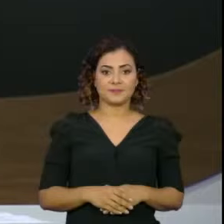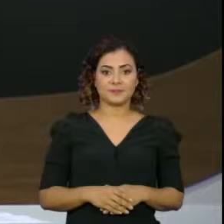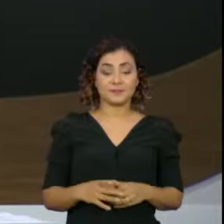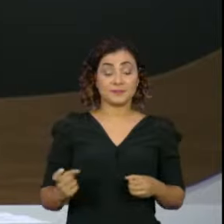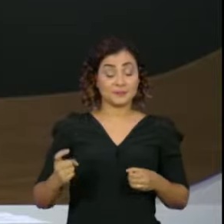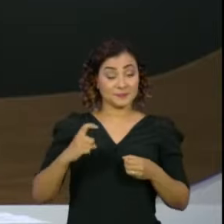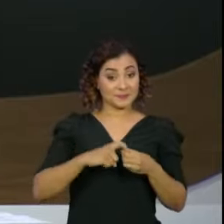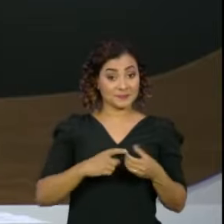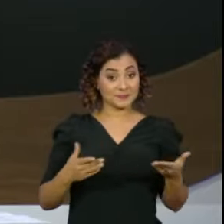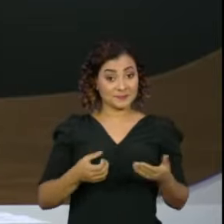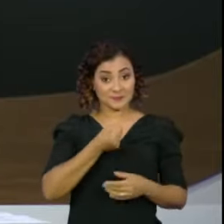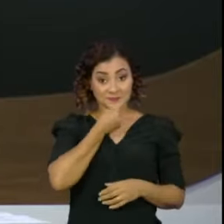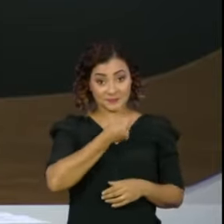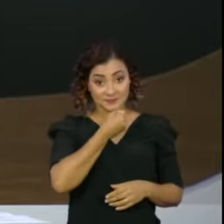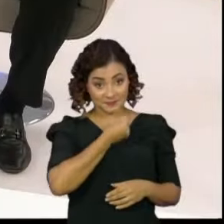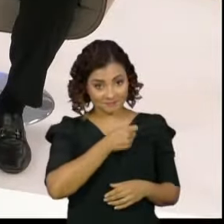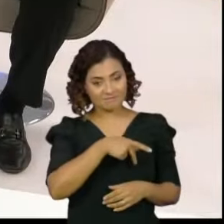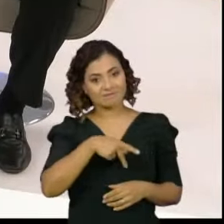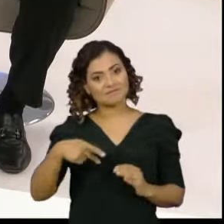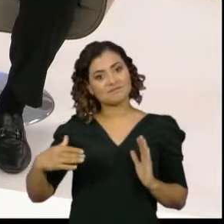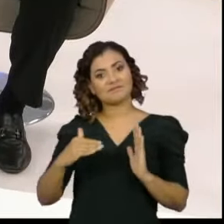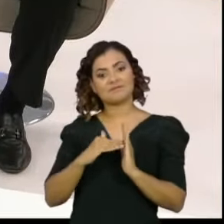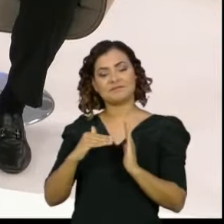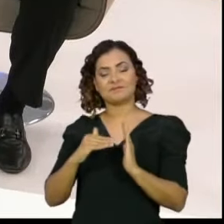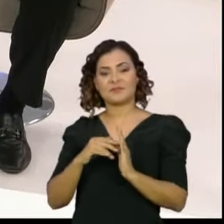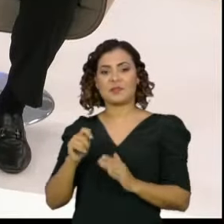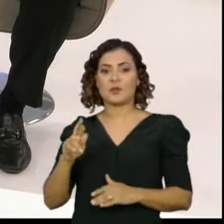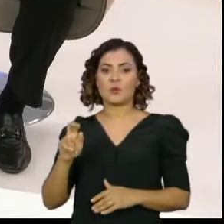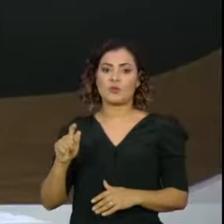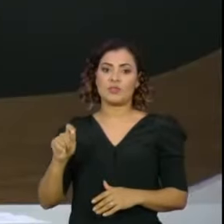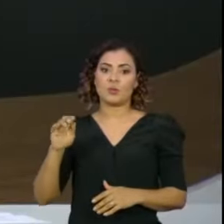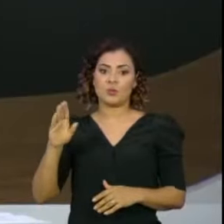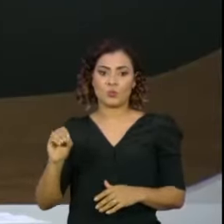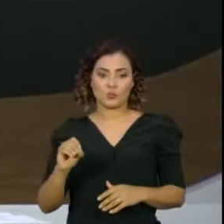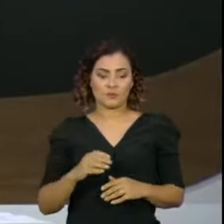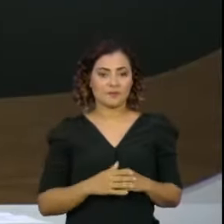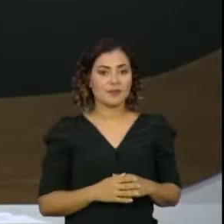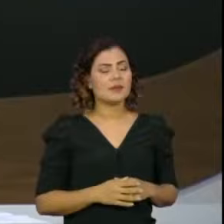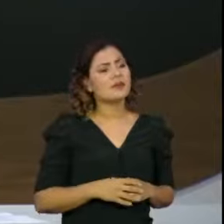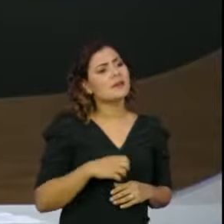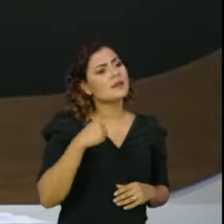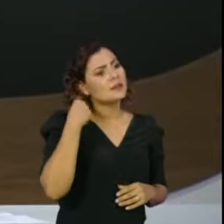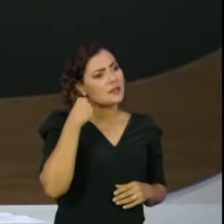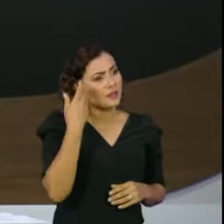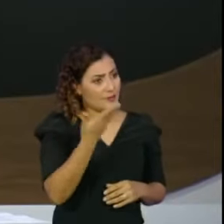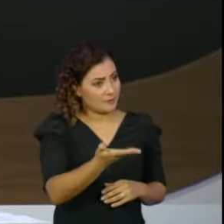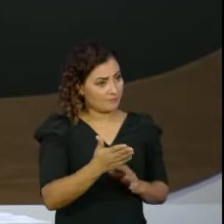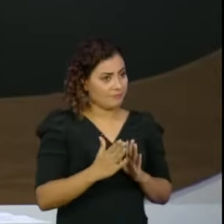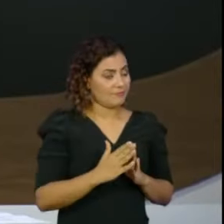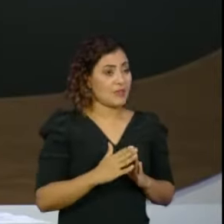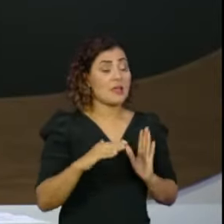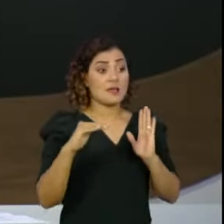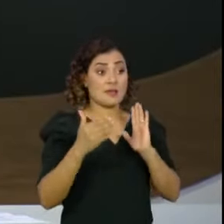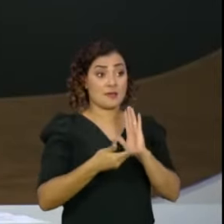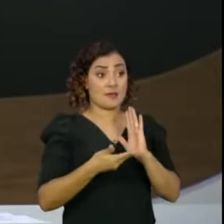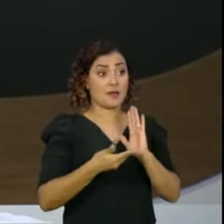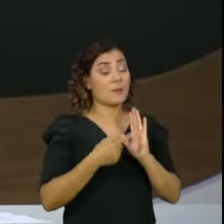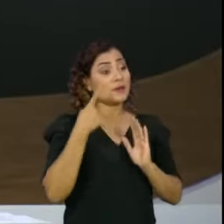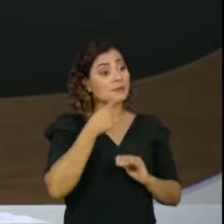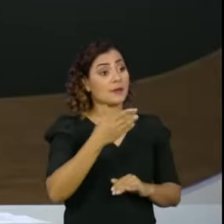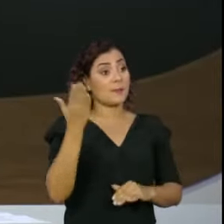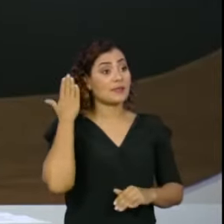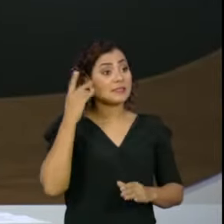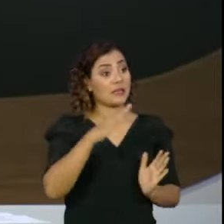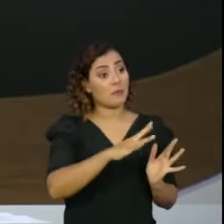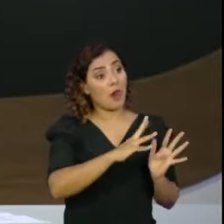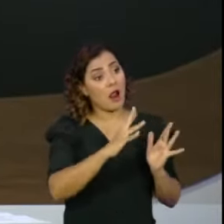Estamos de volta com a entrevista com o presidente do Senado, Rodrigo Pacheco. Senador, a Câmara passou a semana passada inteirinha